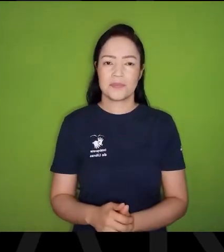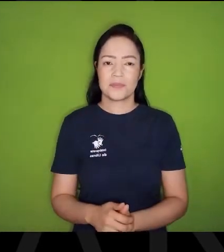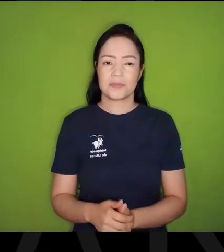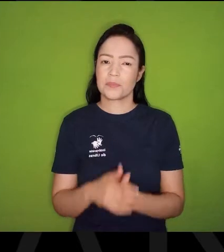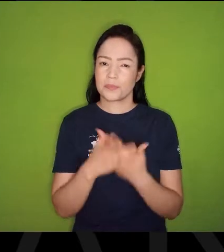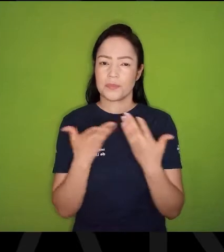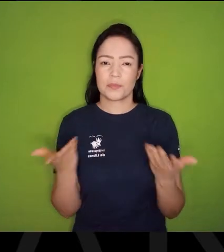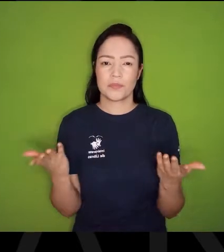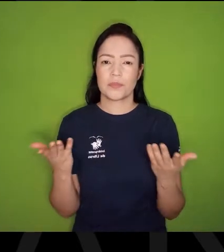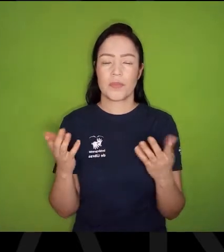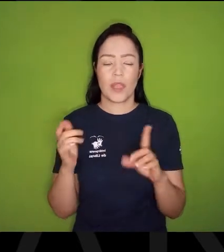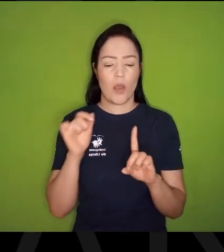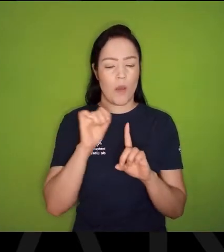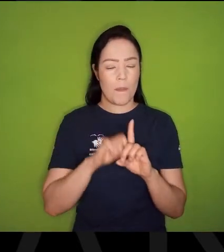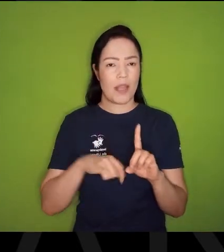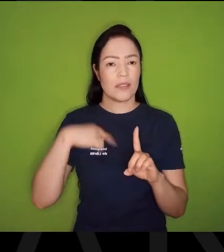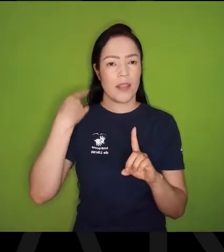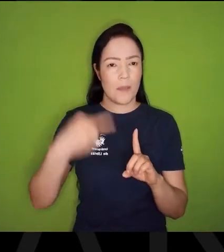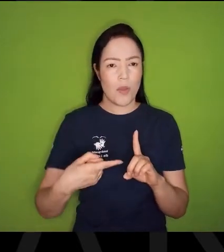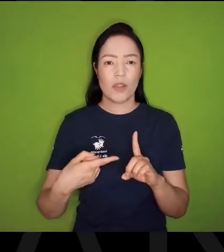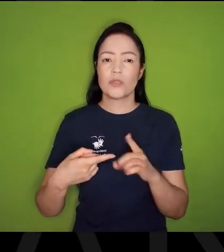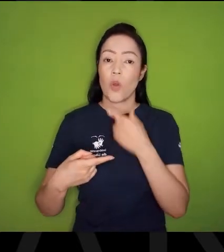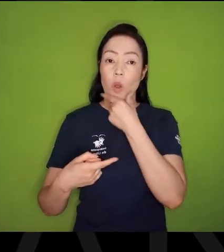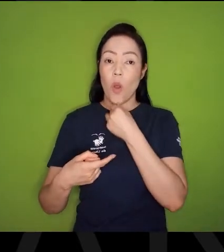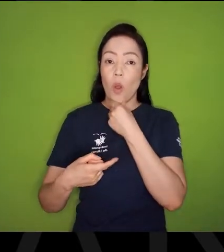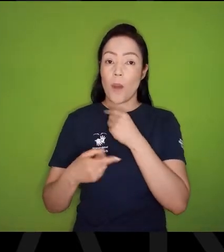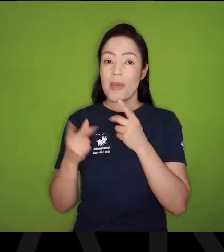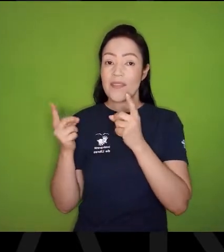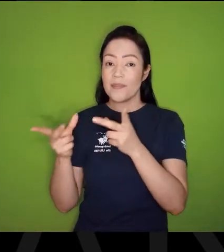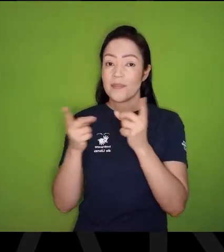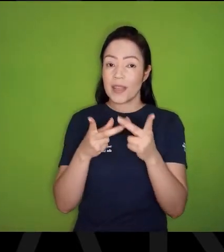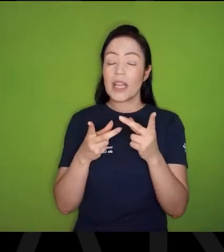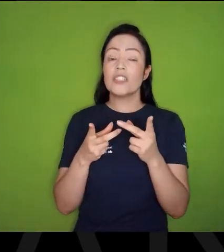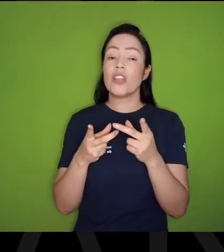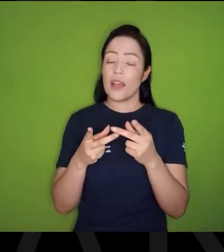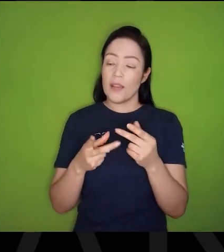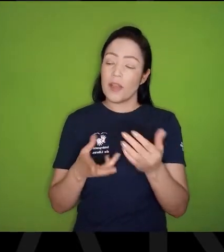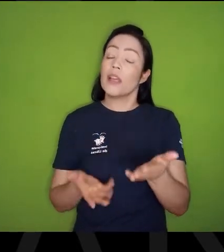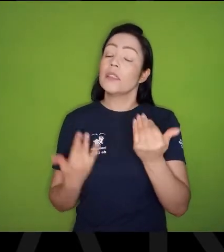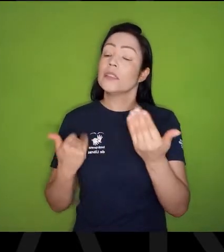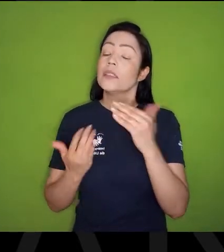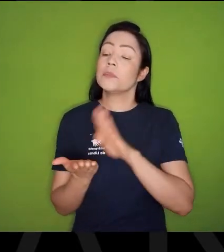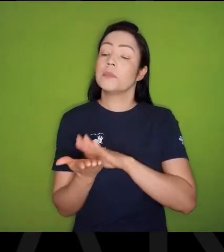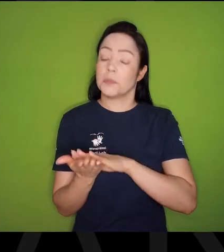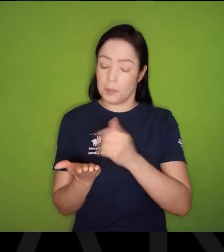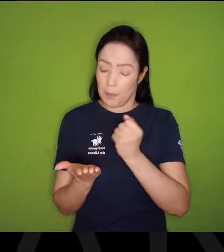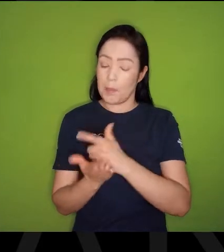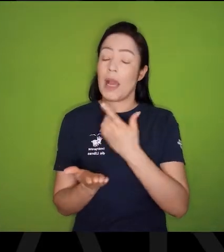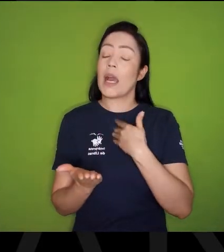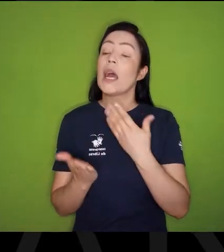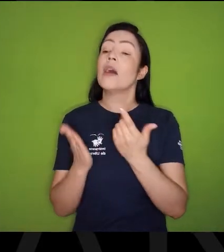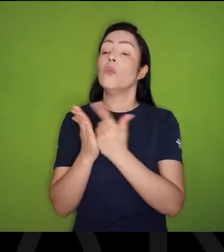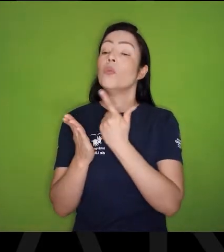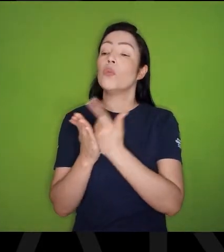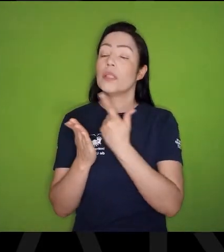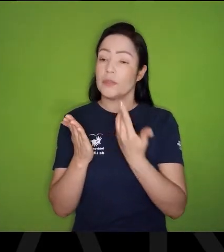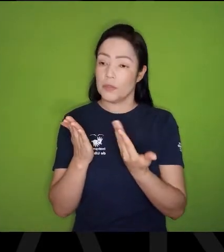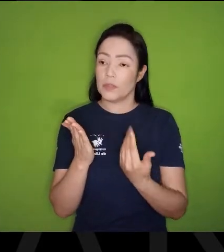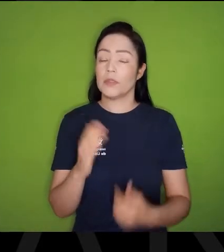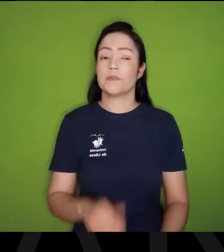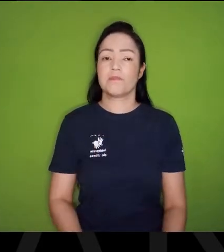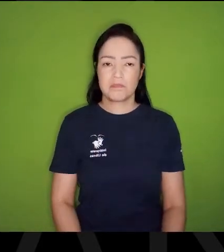cara, Depois de um mês, E ela bateu na sua porta, E minha mãe tinha um dinheirinho guardado, Economizava várias outras coisas, Para pagar esta